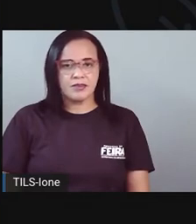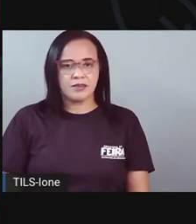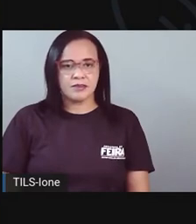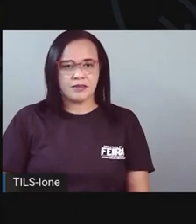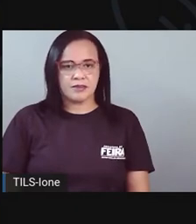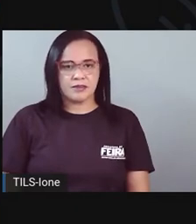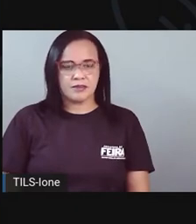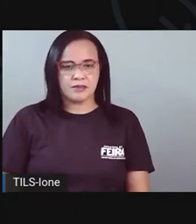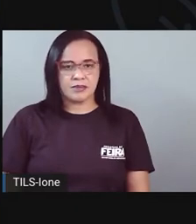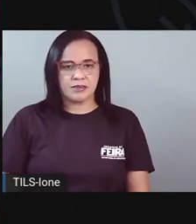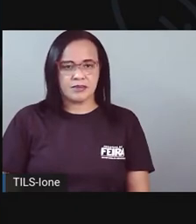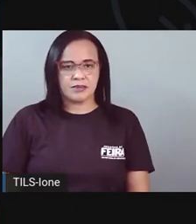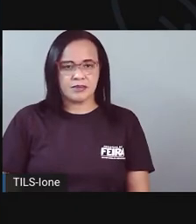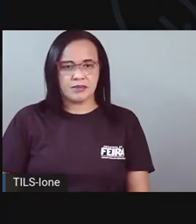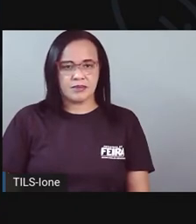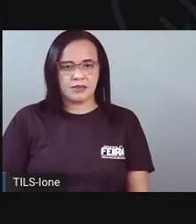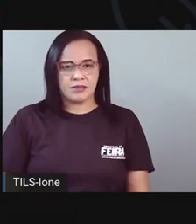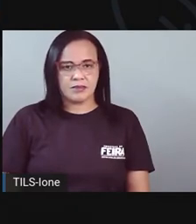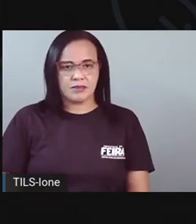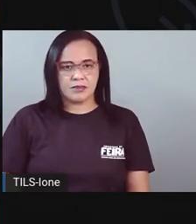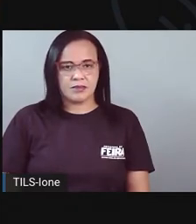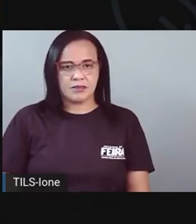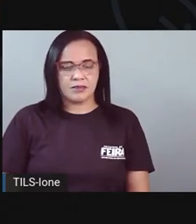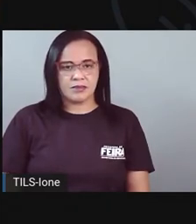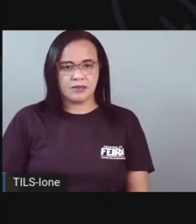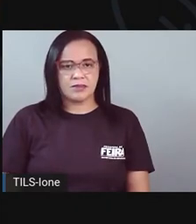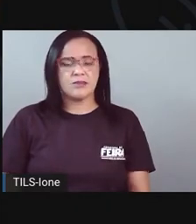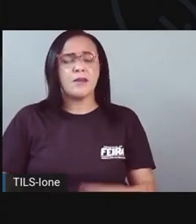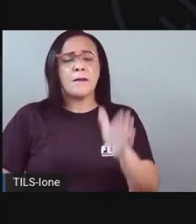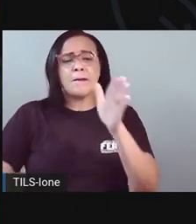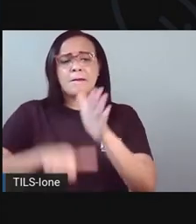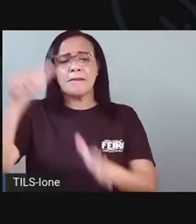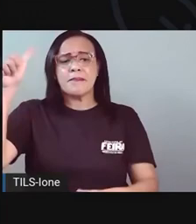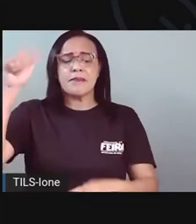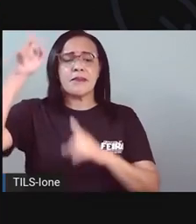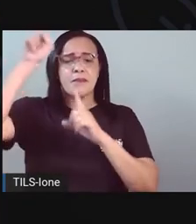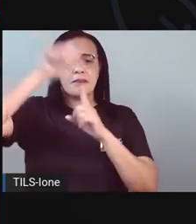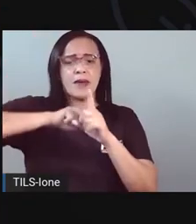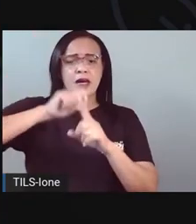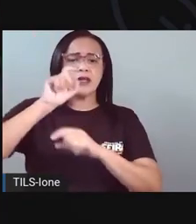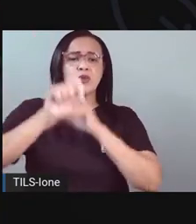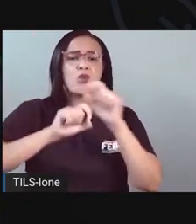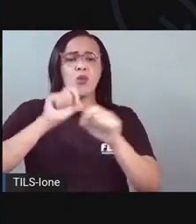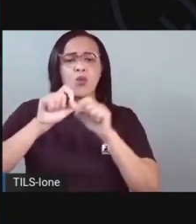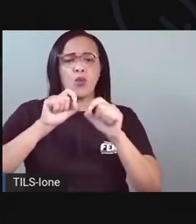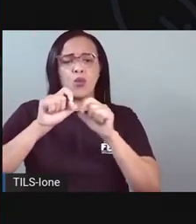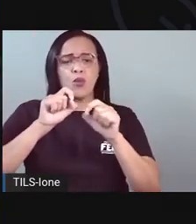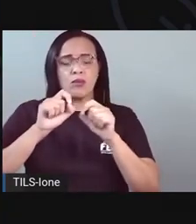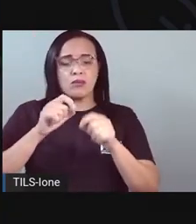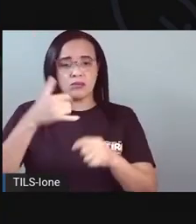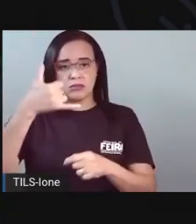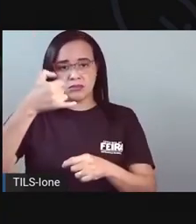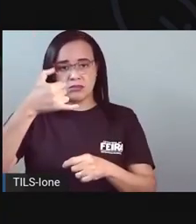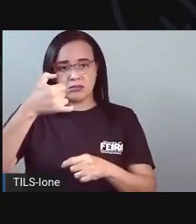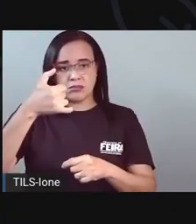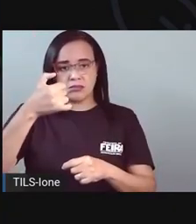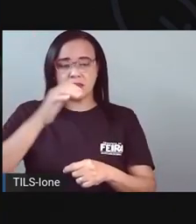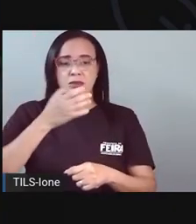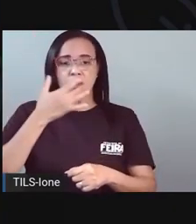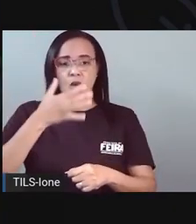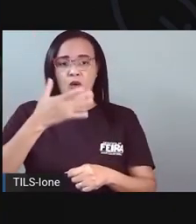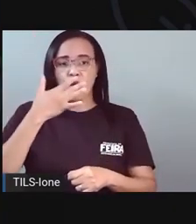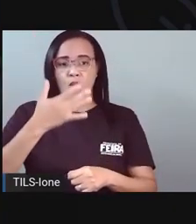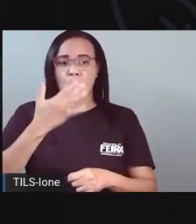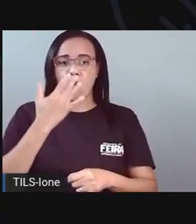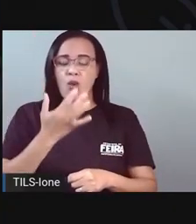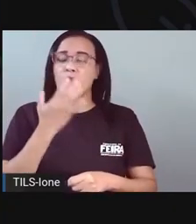Meses do ano. Qual é nosso primeiro mês do ano? Vamos pegar canetinhas coloridas aqui para a gente ver. Primeiro mês do